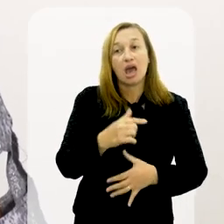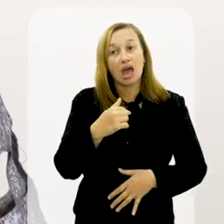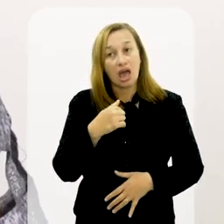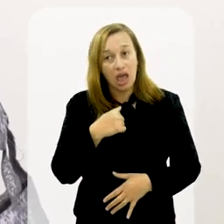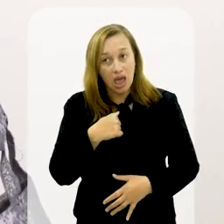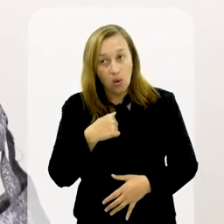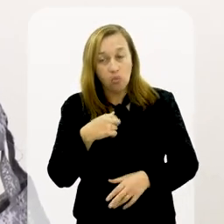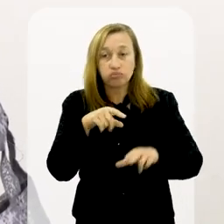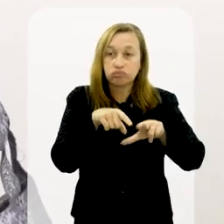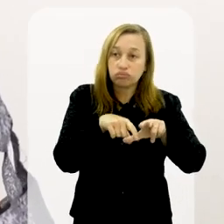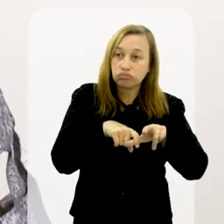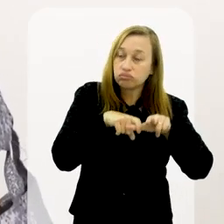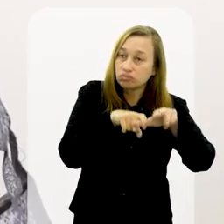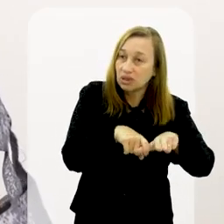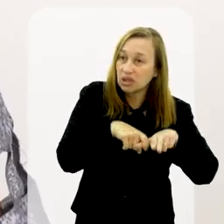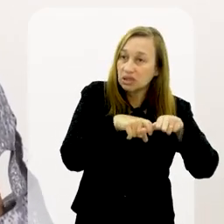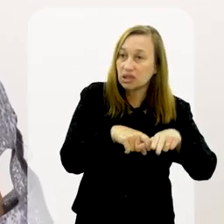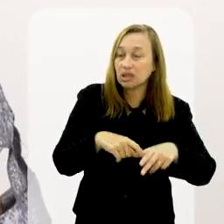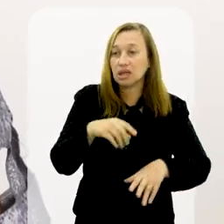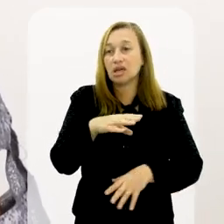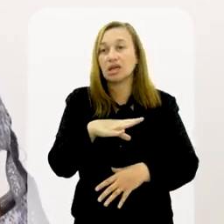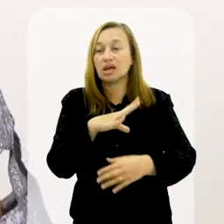casei. Eu, Umbanda e Canomblé.